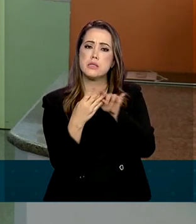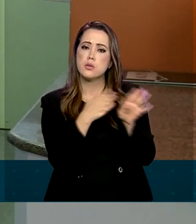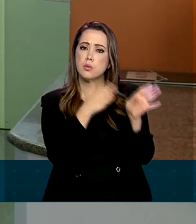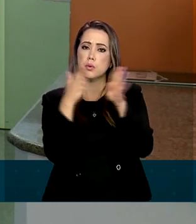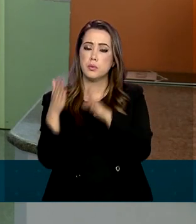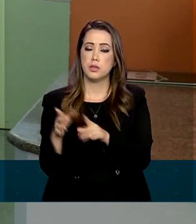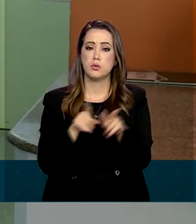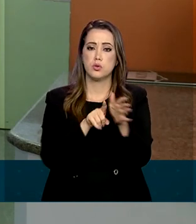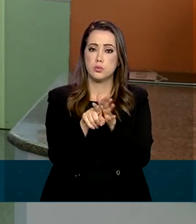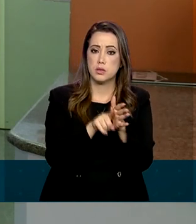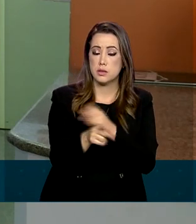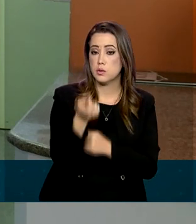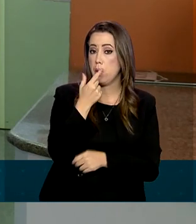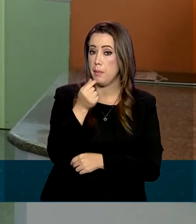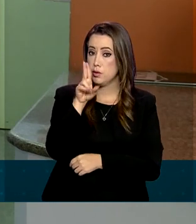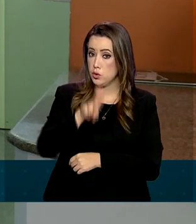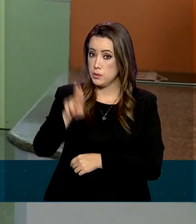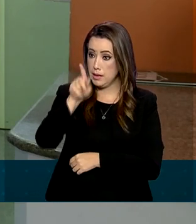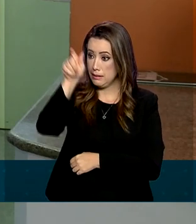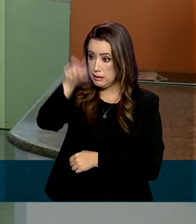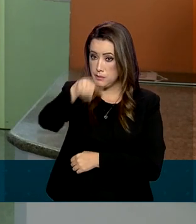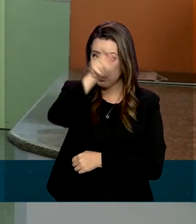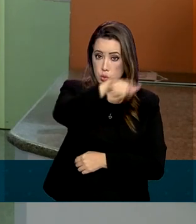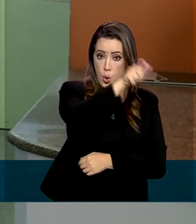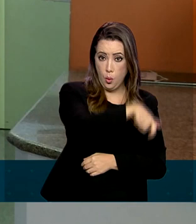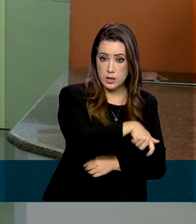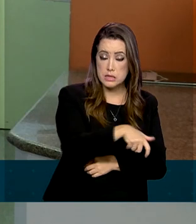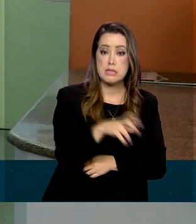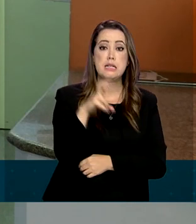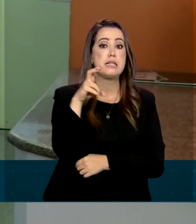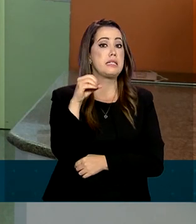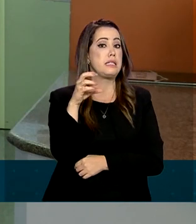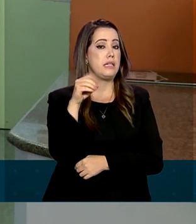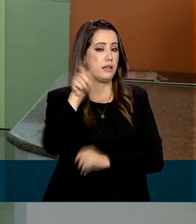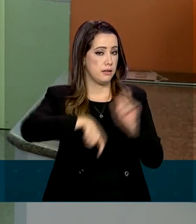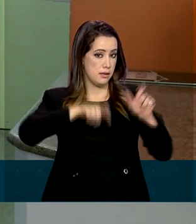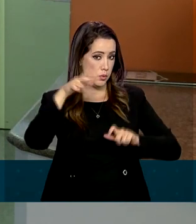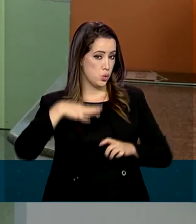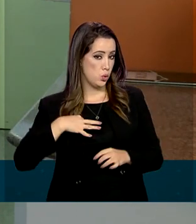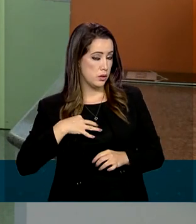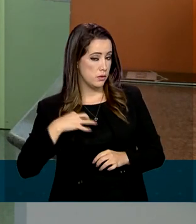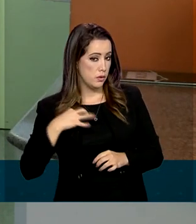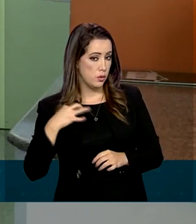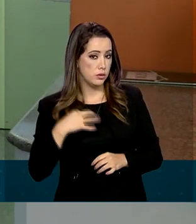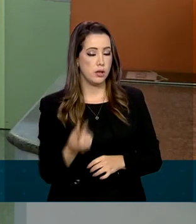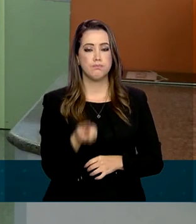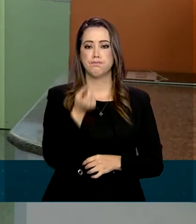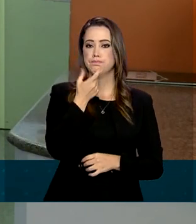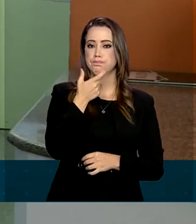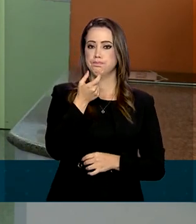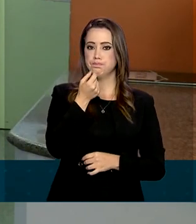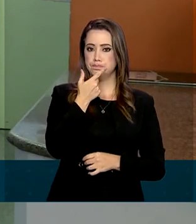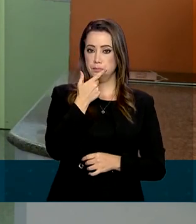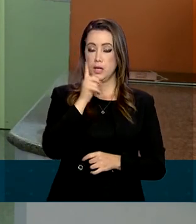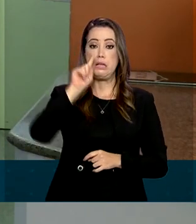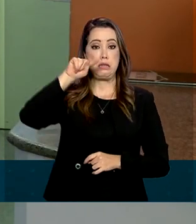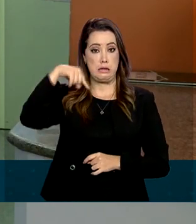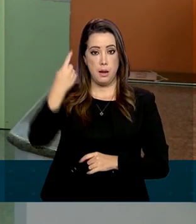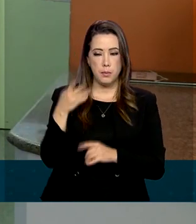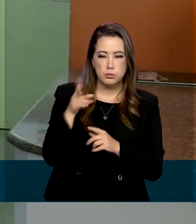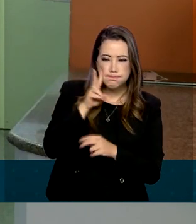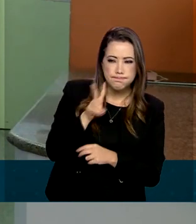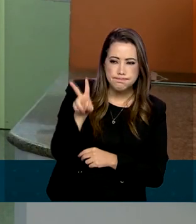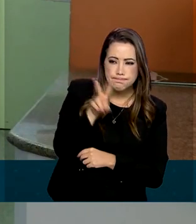medicamento é testado em seres humanos. 500 pacientes voluntários vão receber o medicamento e passam a ser